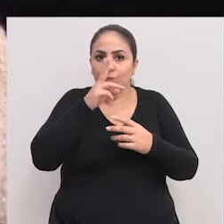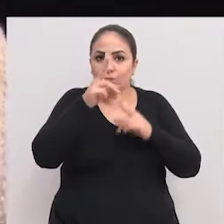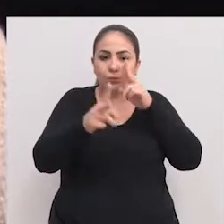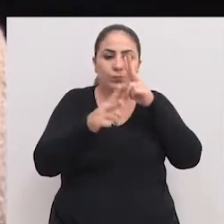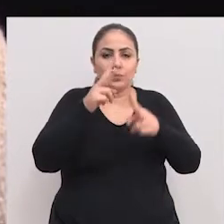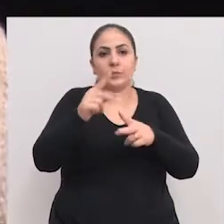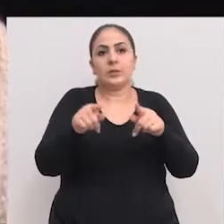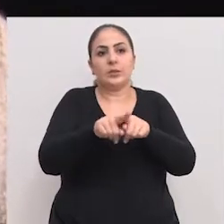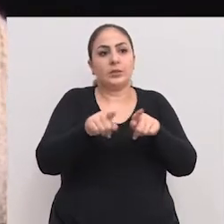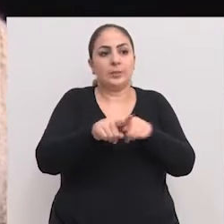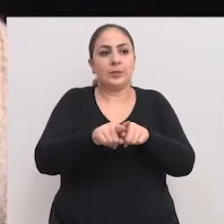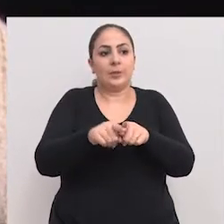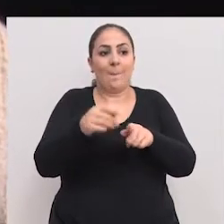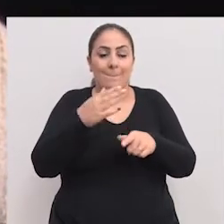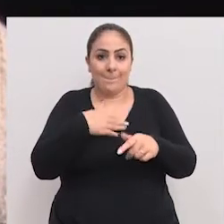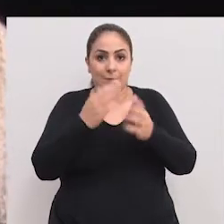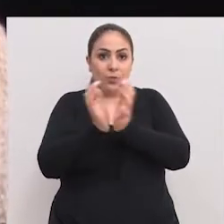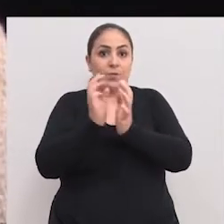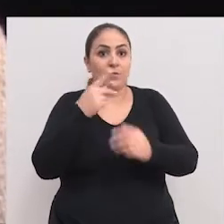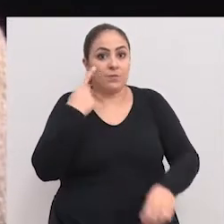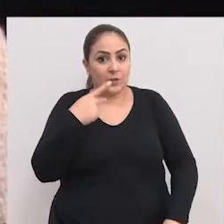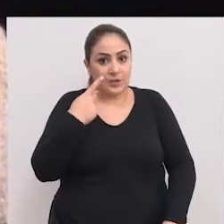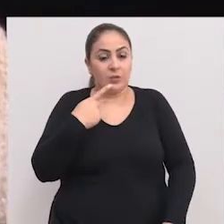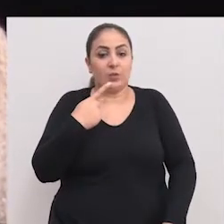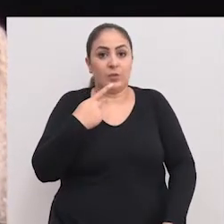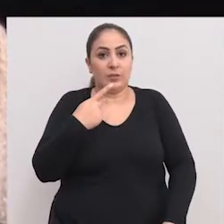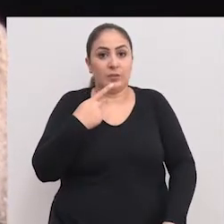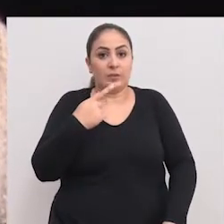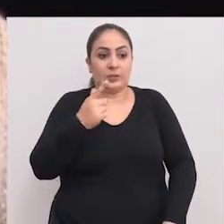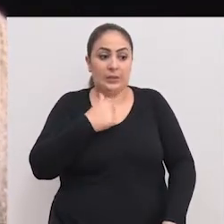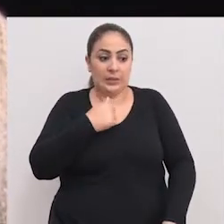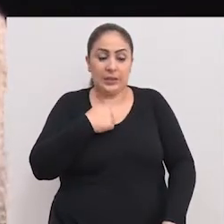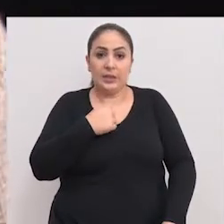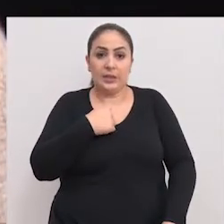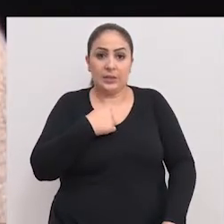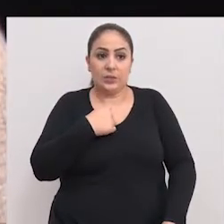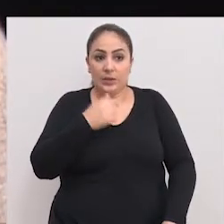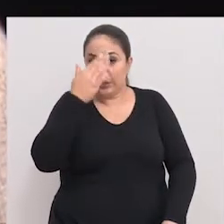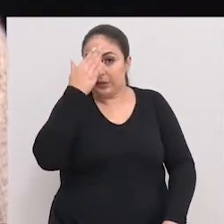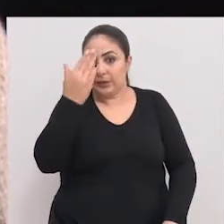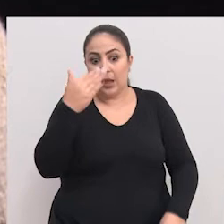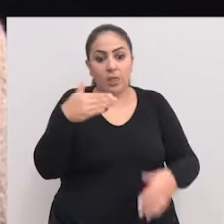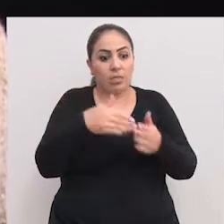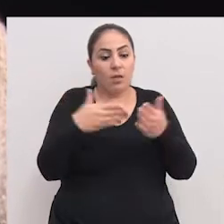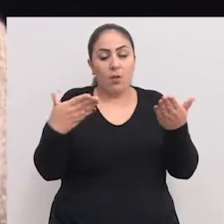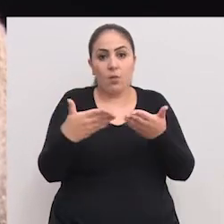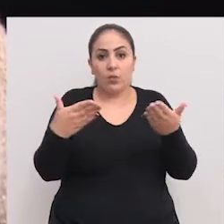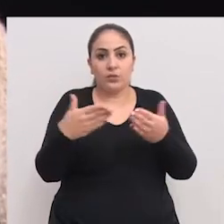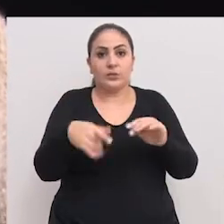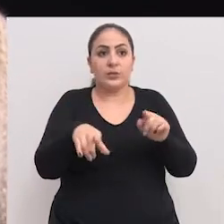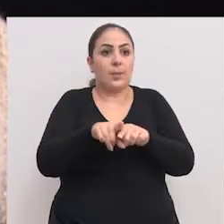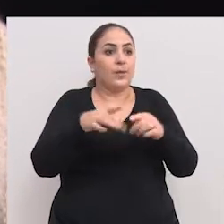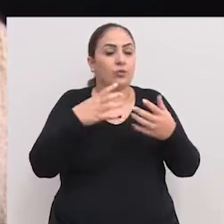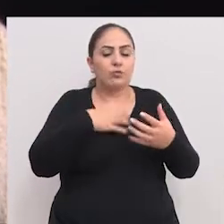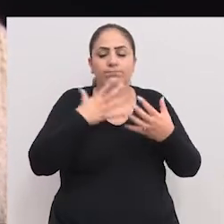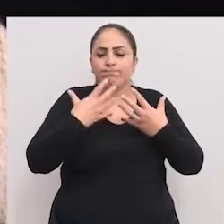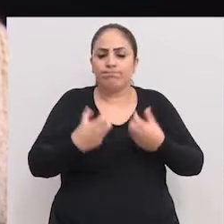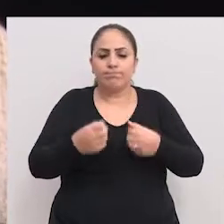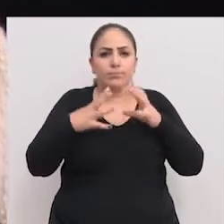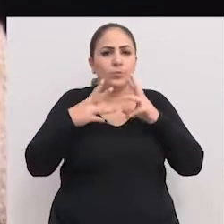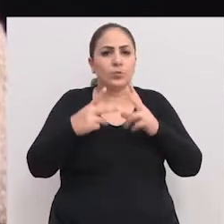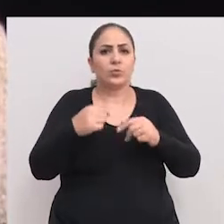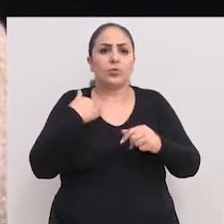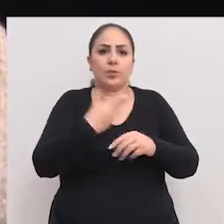muito forte mesmo, que os meus colegas vereadores, a qual eu agradeço até hoje, de forma